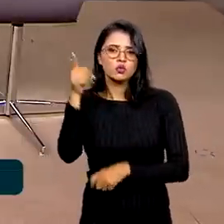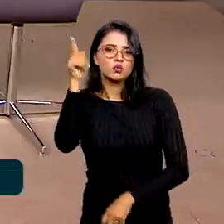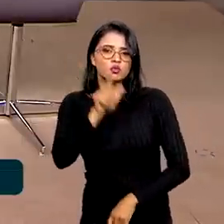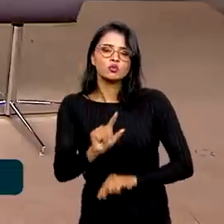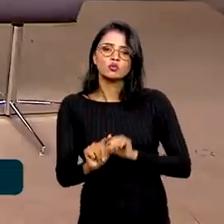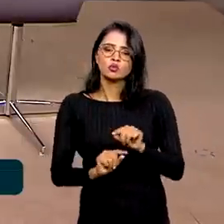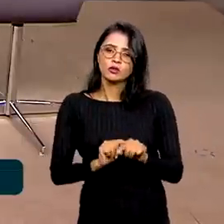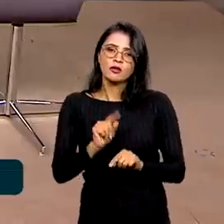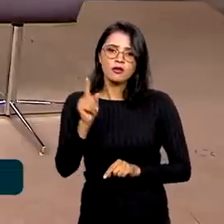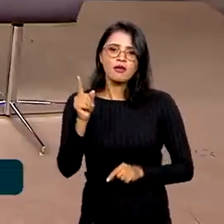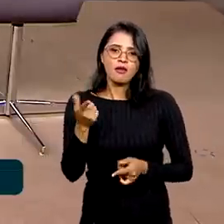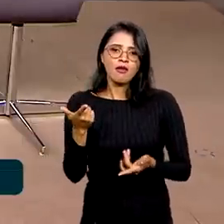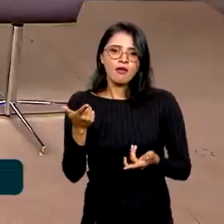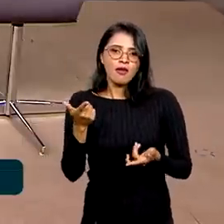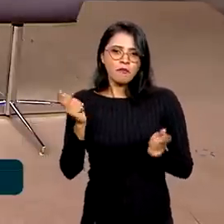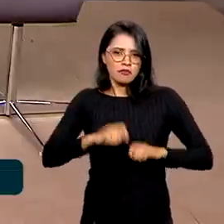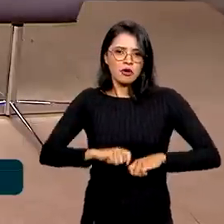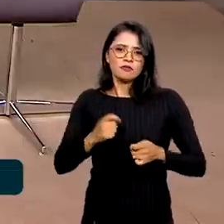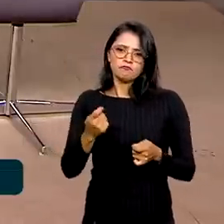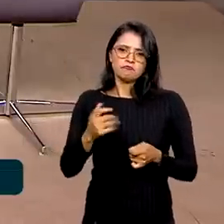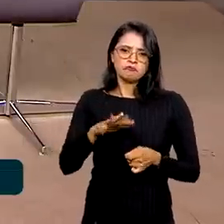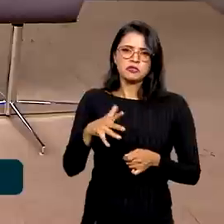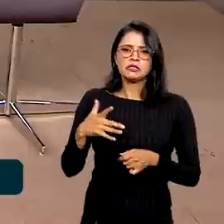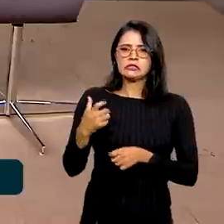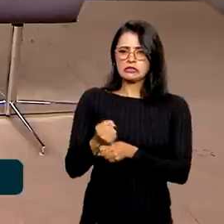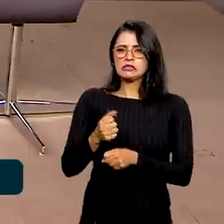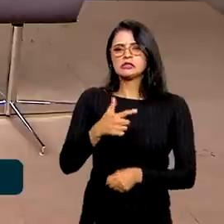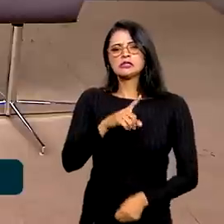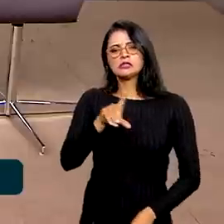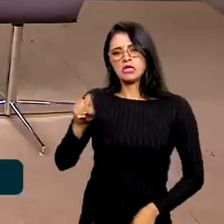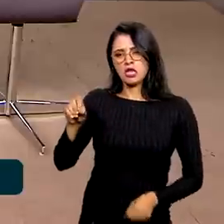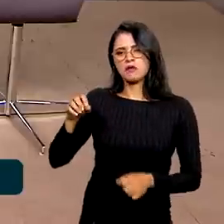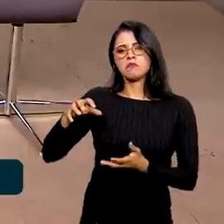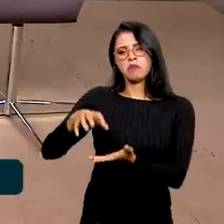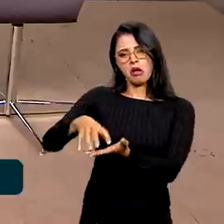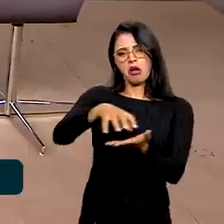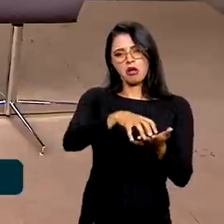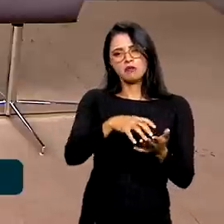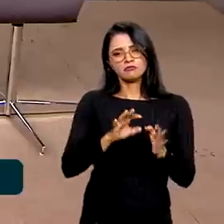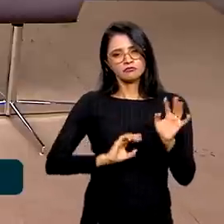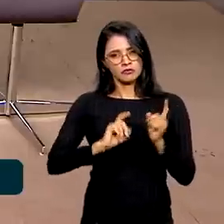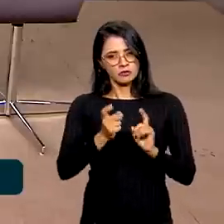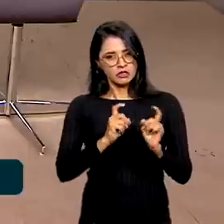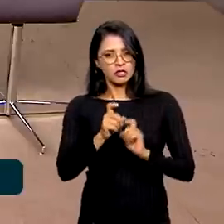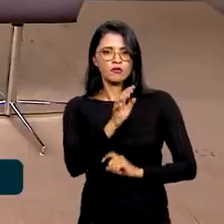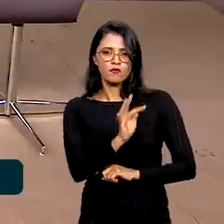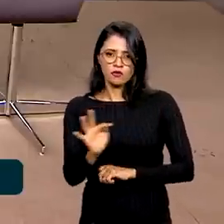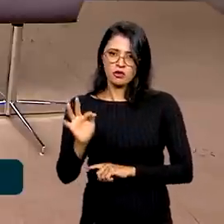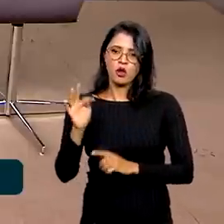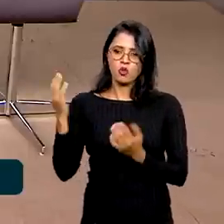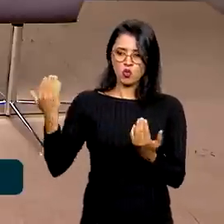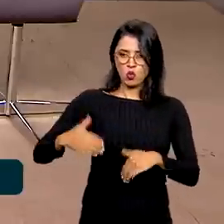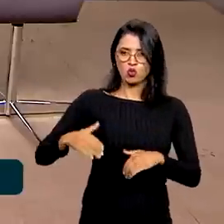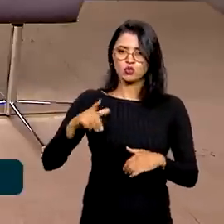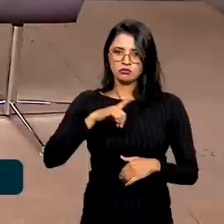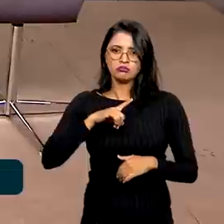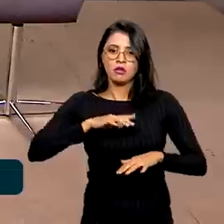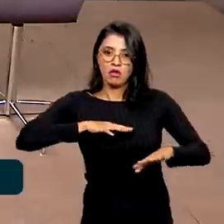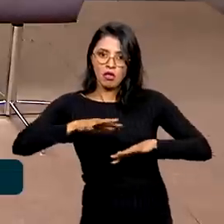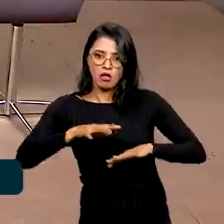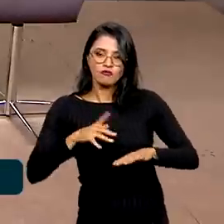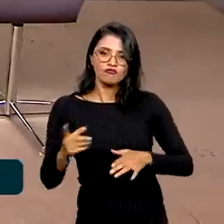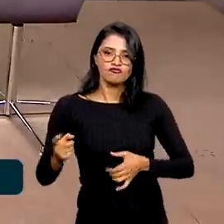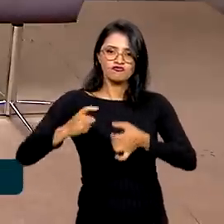abastecer cerca de 100 órgãos da administração federal com esse concurso. Então, é um movimento importante de